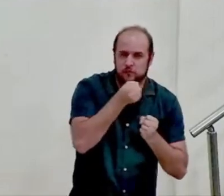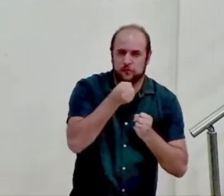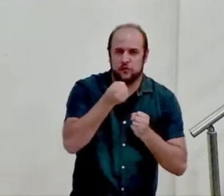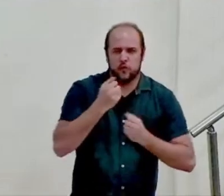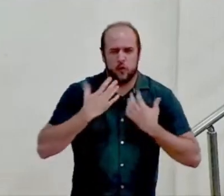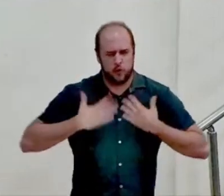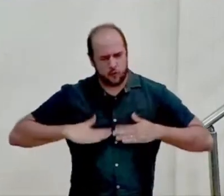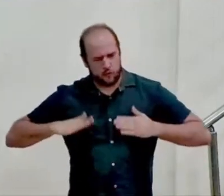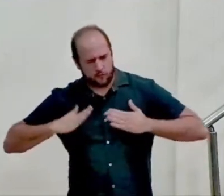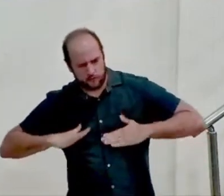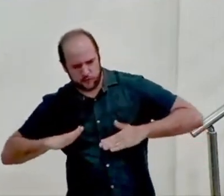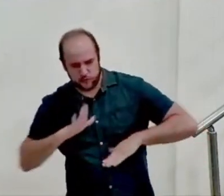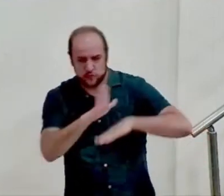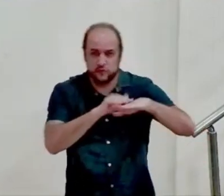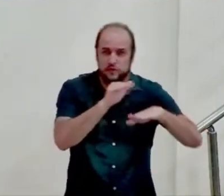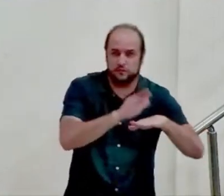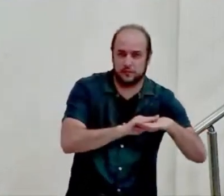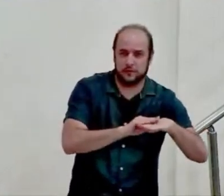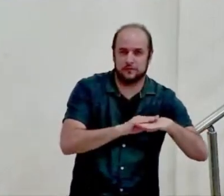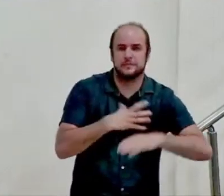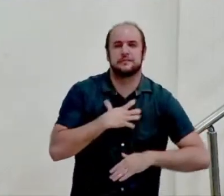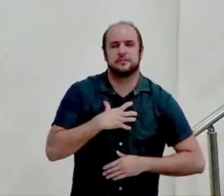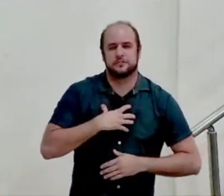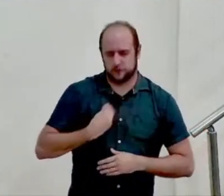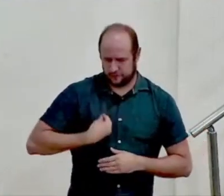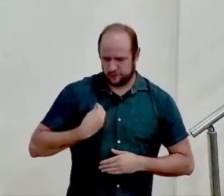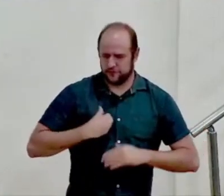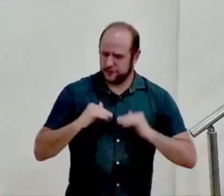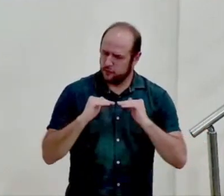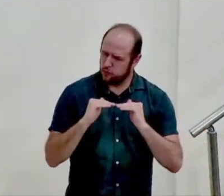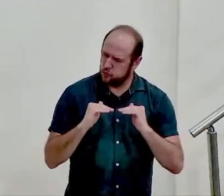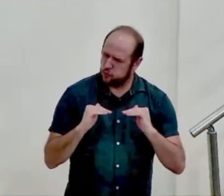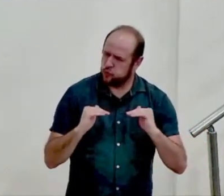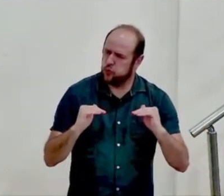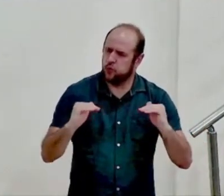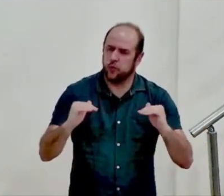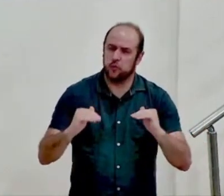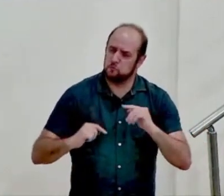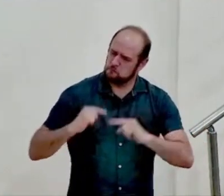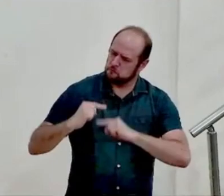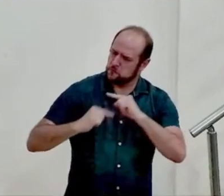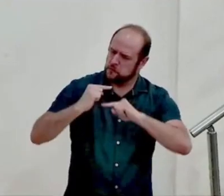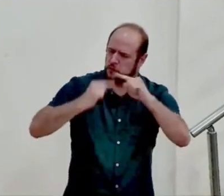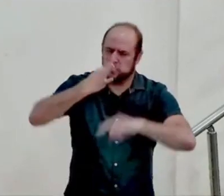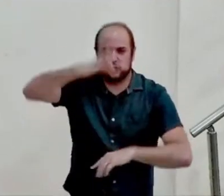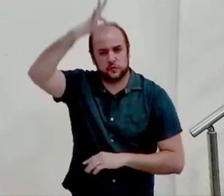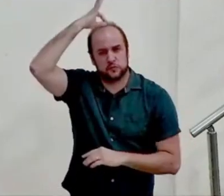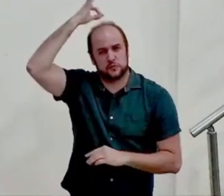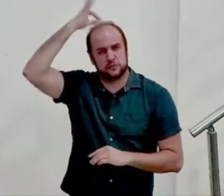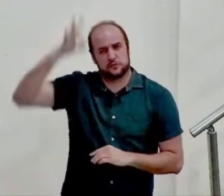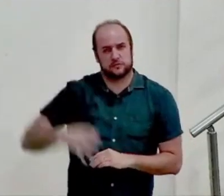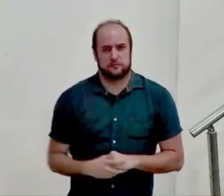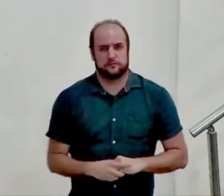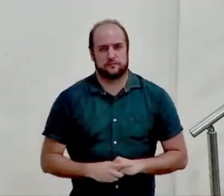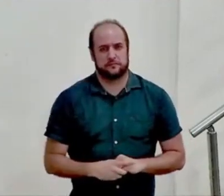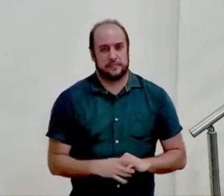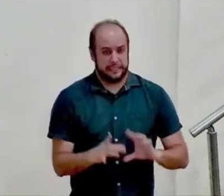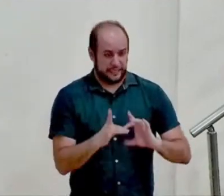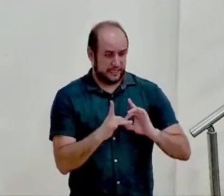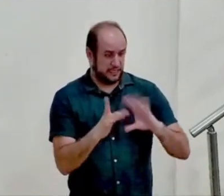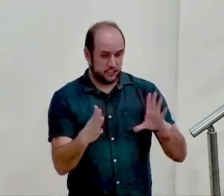e aí você terá uma vida estável de crescimento espiritual saindo apenas de uma crença